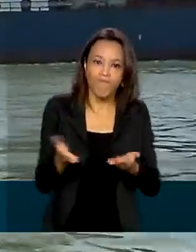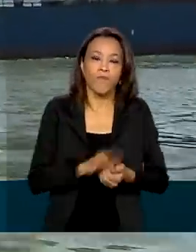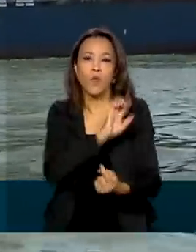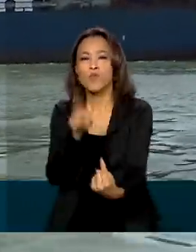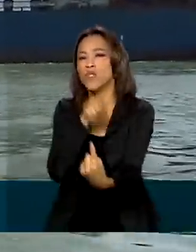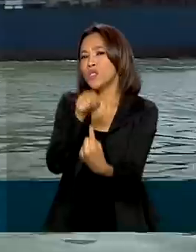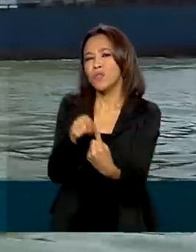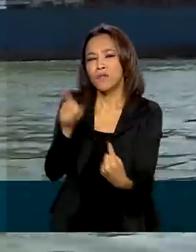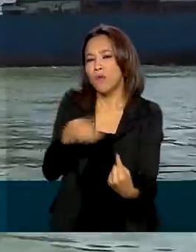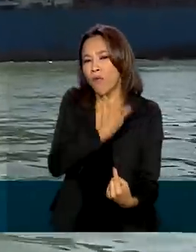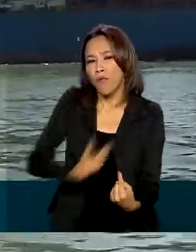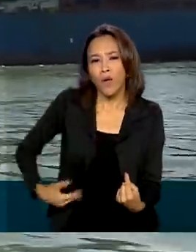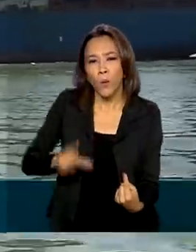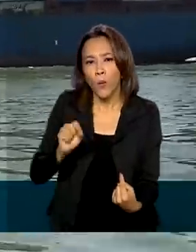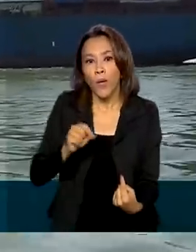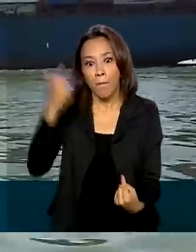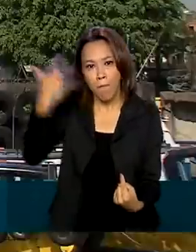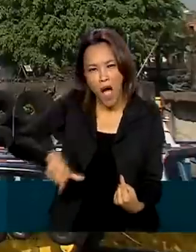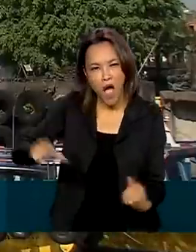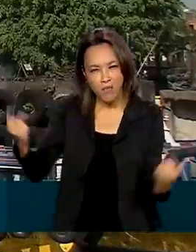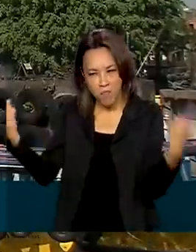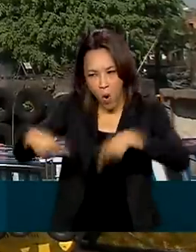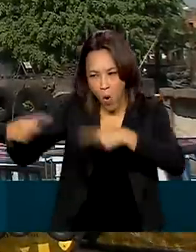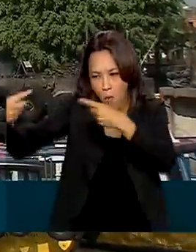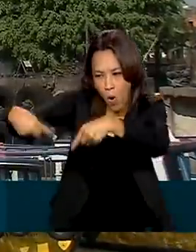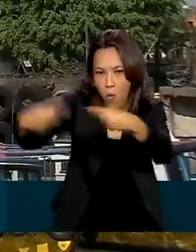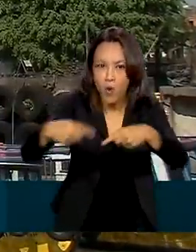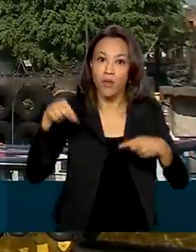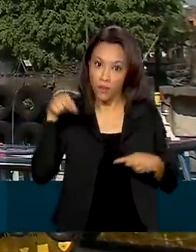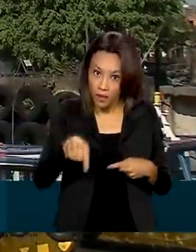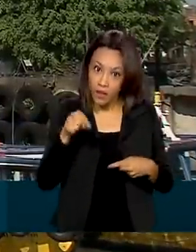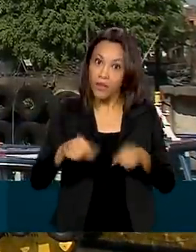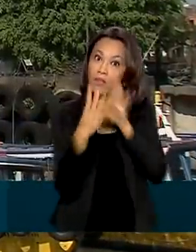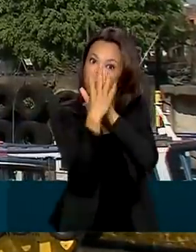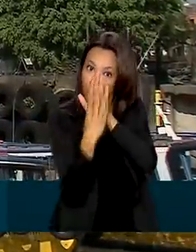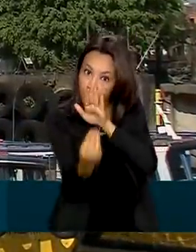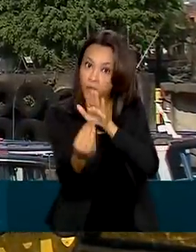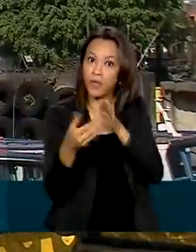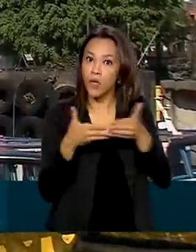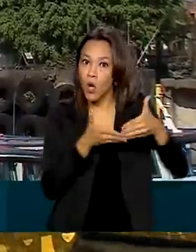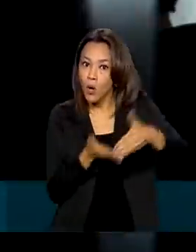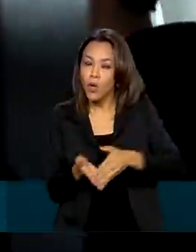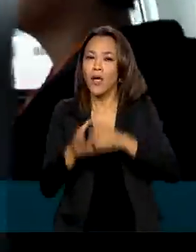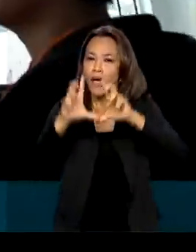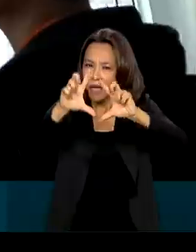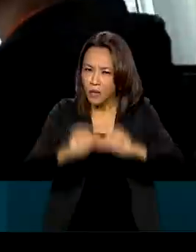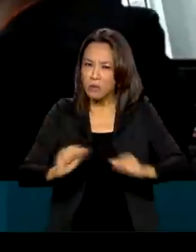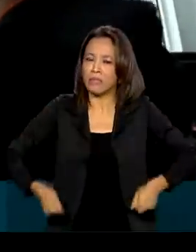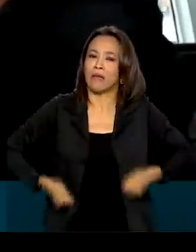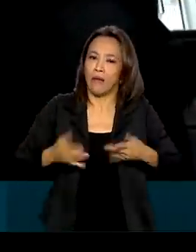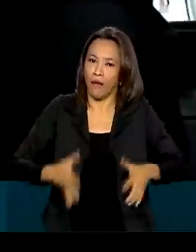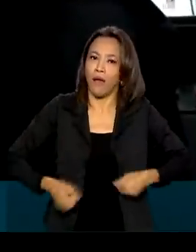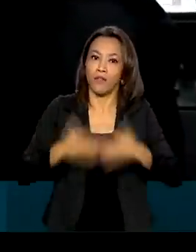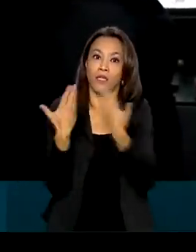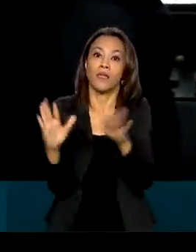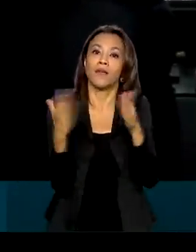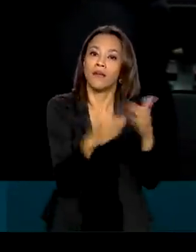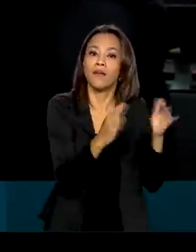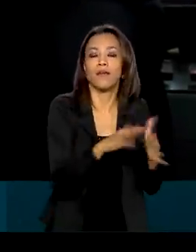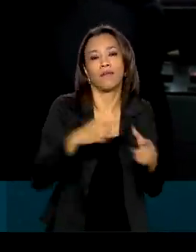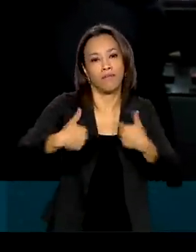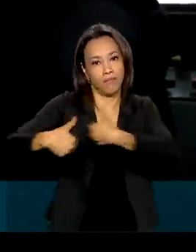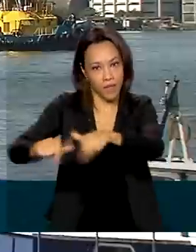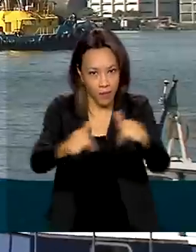objetivo do governo é aumentar a concorrência nessa modalidade de transporte, reduzir custos e gerar empregos. A